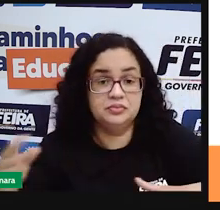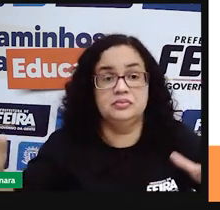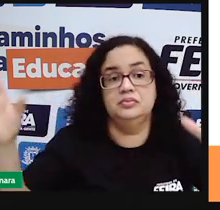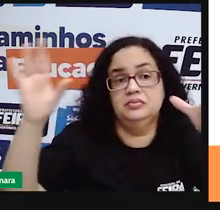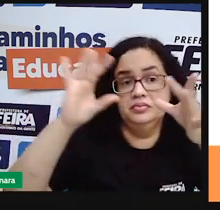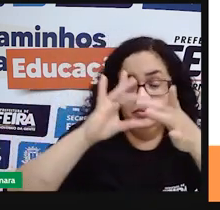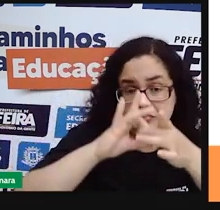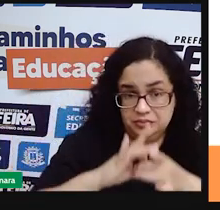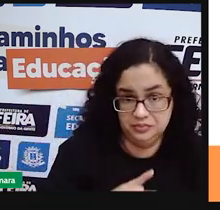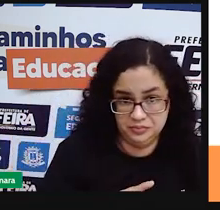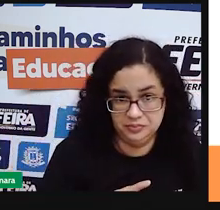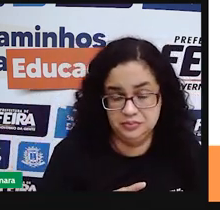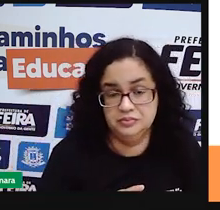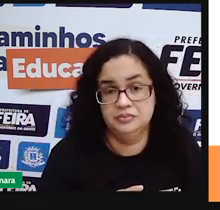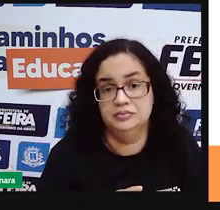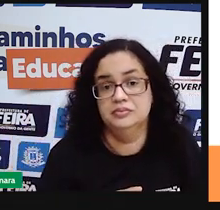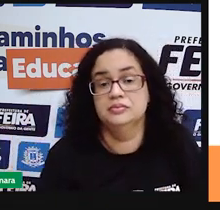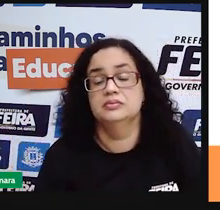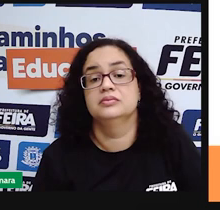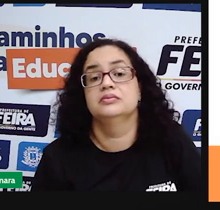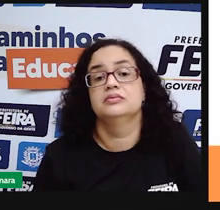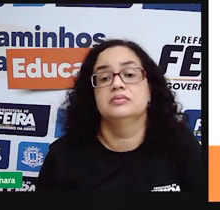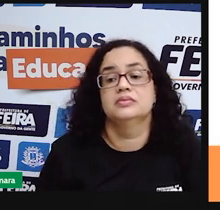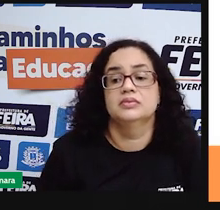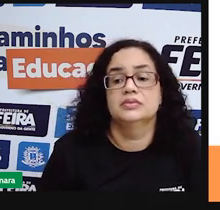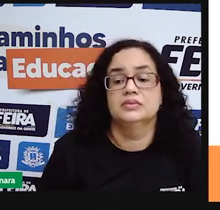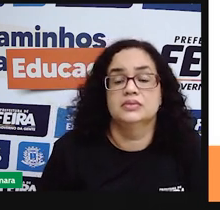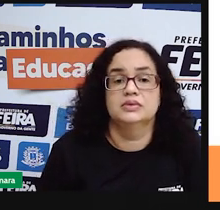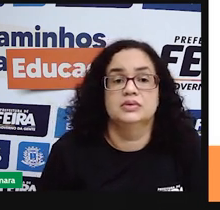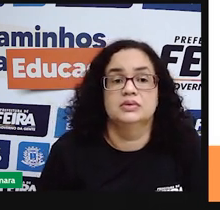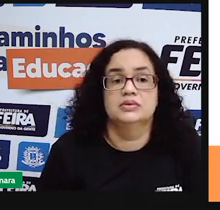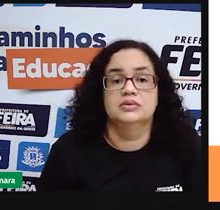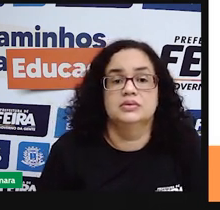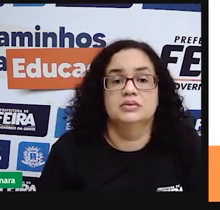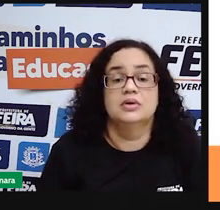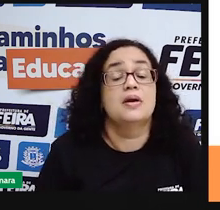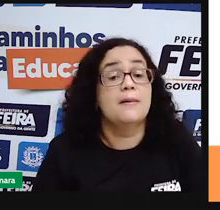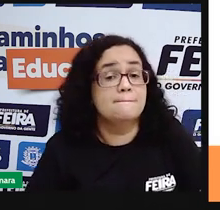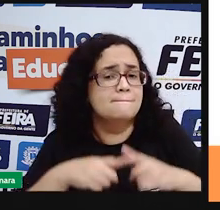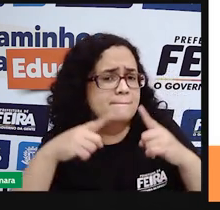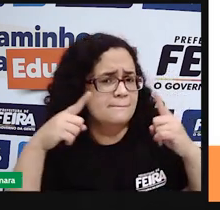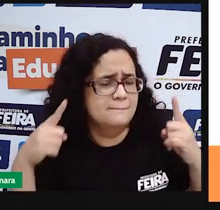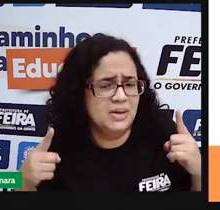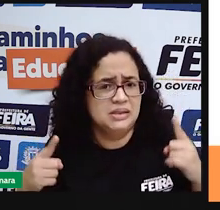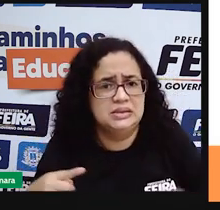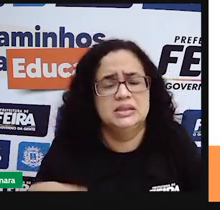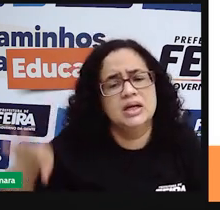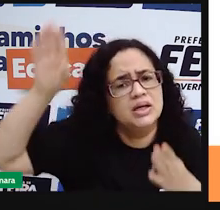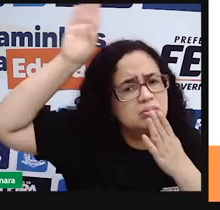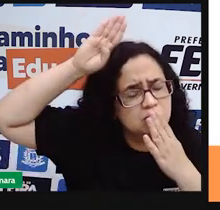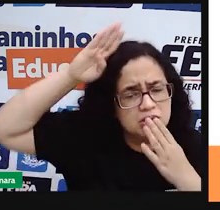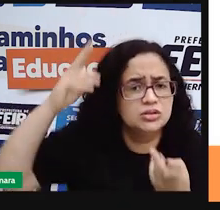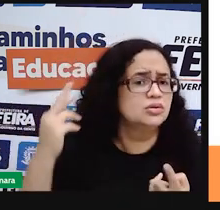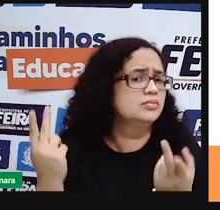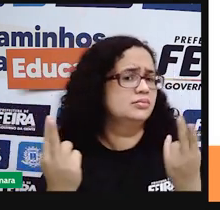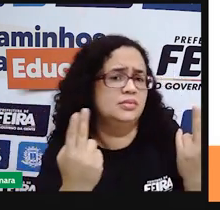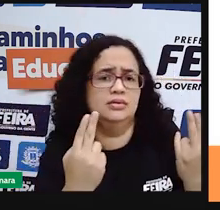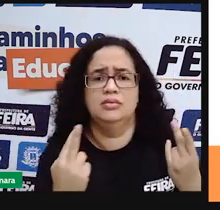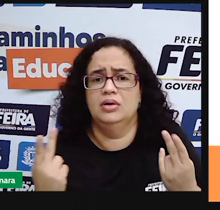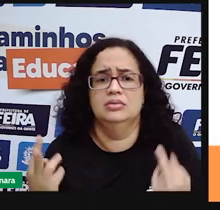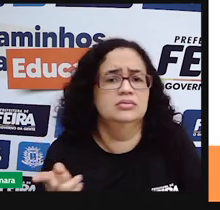atividades realizadas nas tribos, mas ele não deixa de ser índio por conta disso.